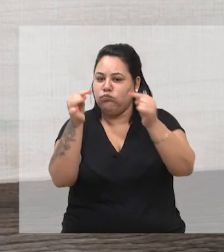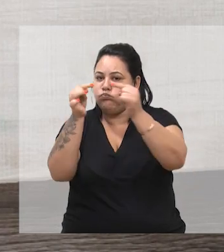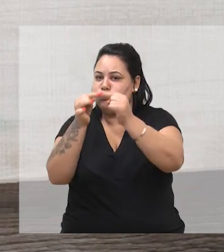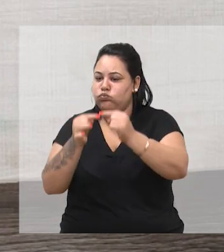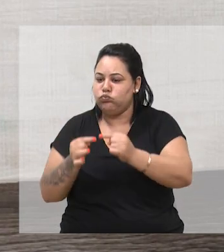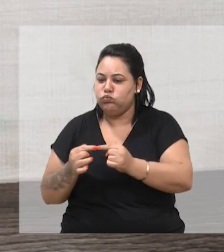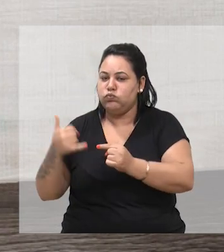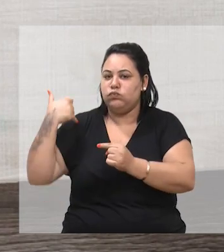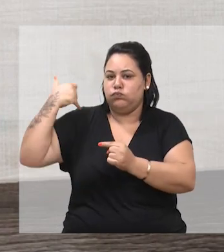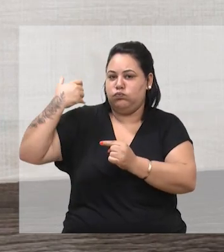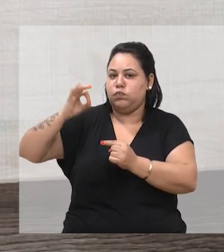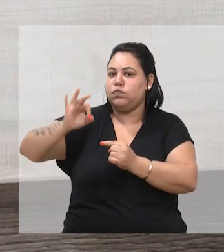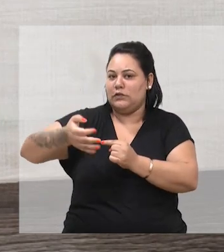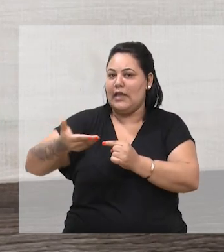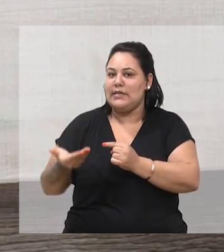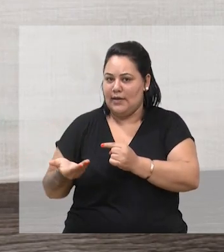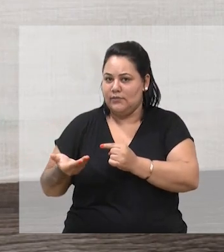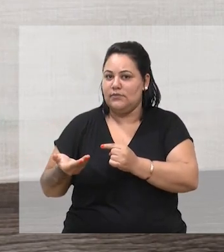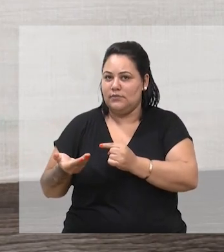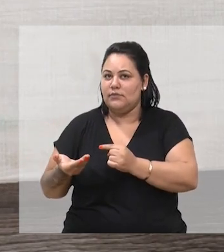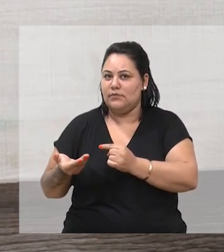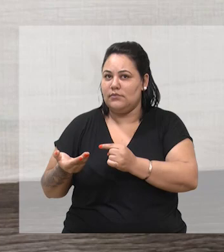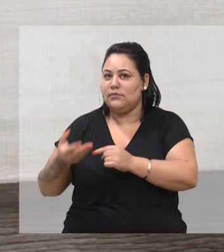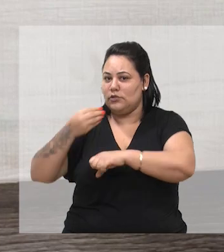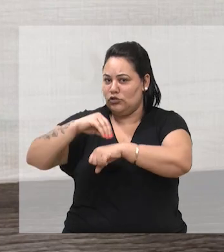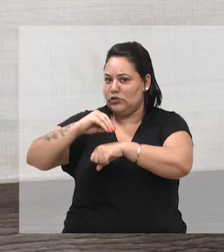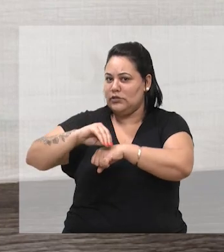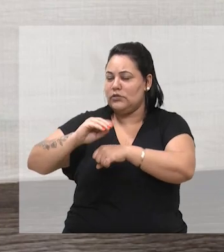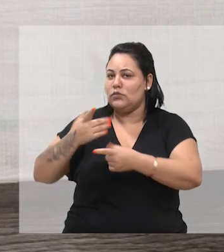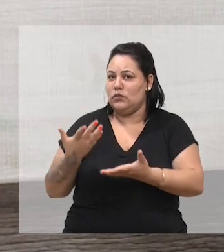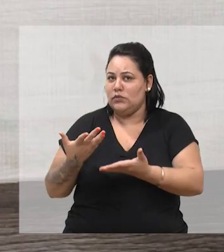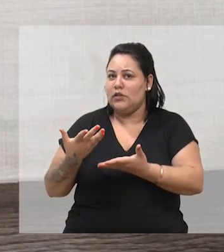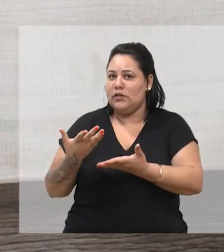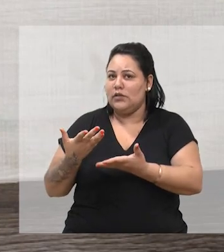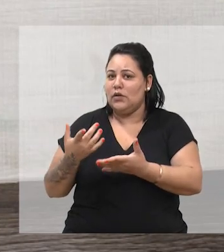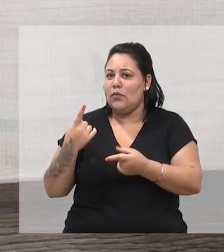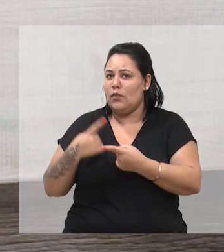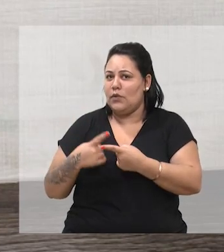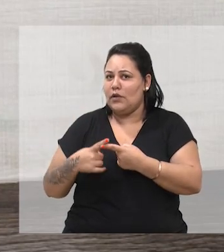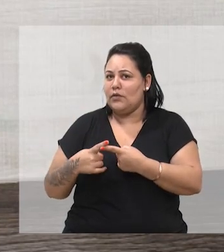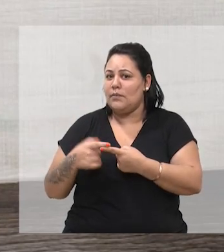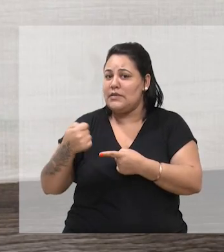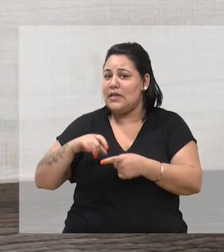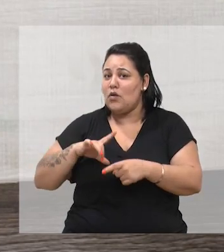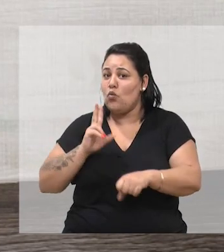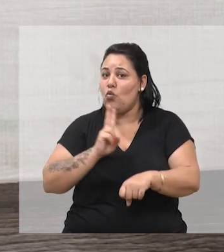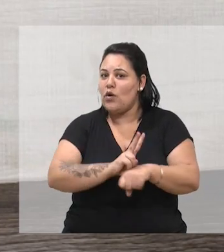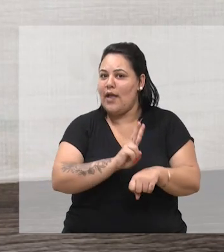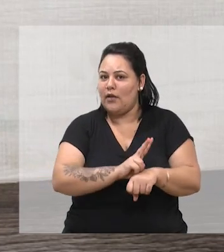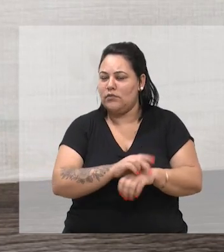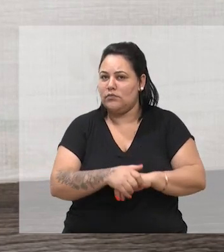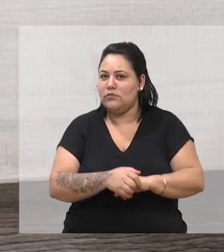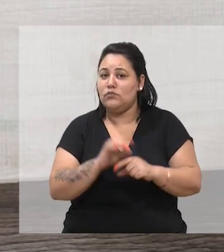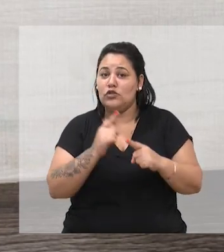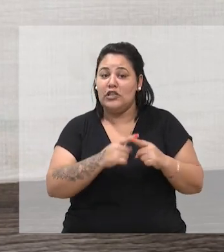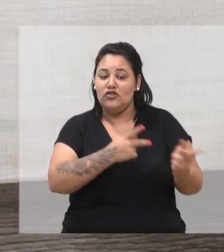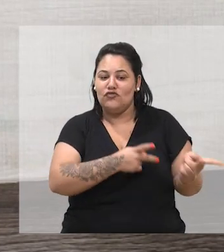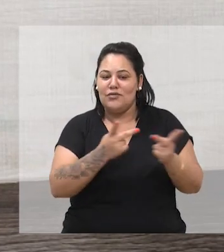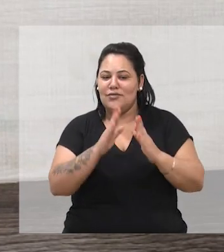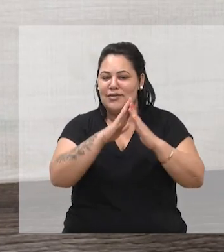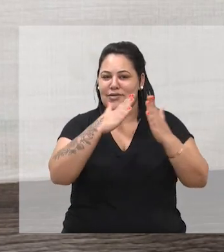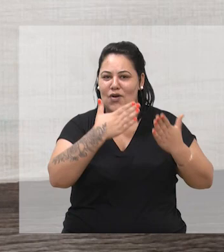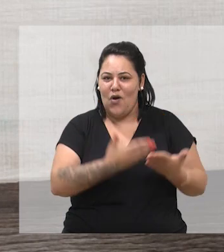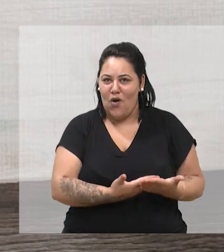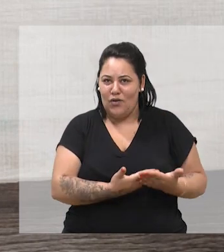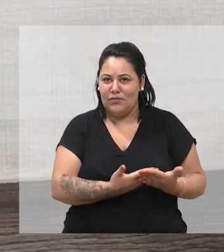algo assim que é um, é algo místico para o ser humano, é um tempo, porque a gente reclama quando não tem e a gente não sabe o que fazer